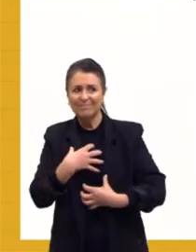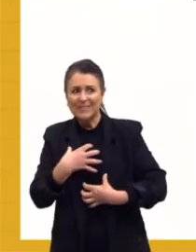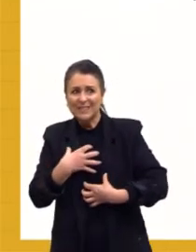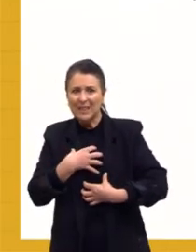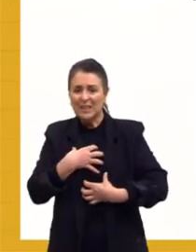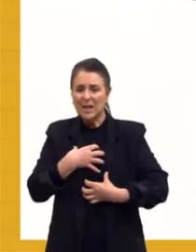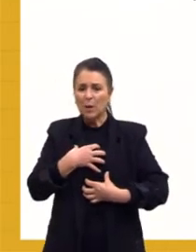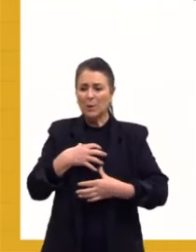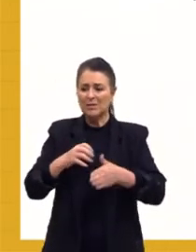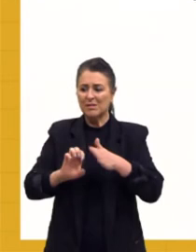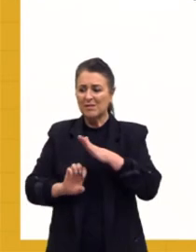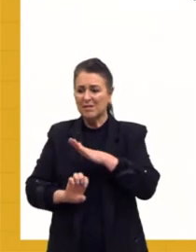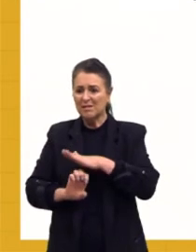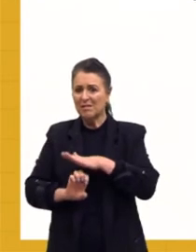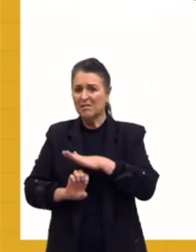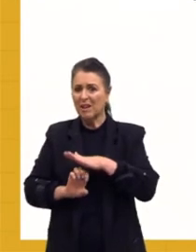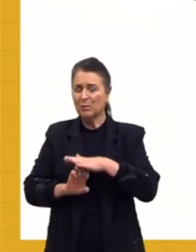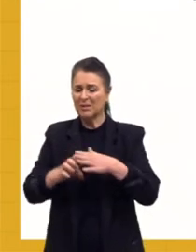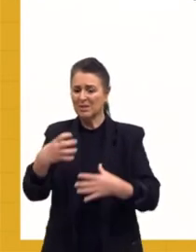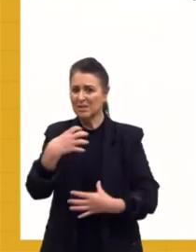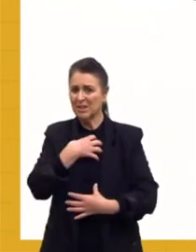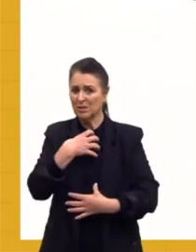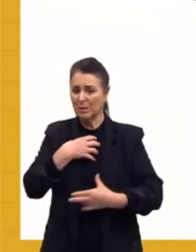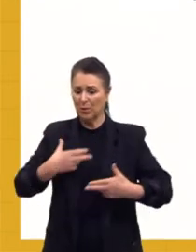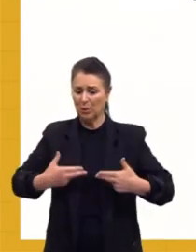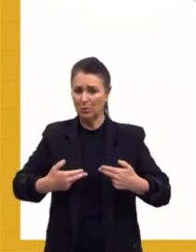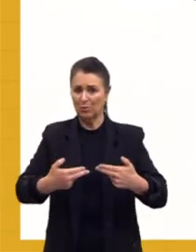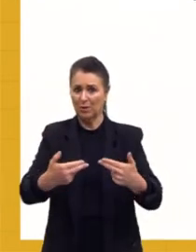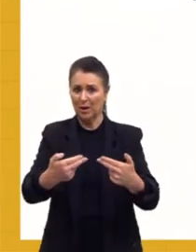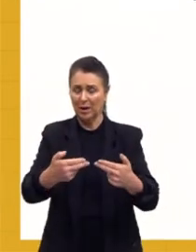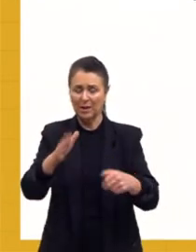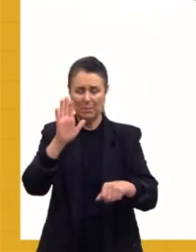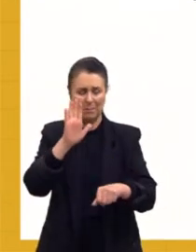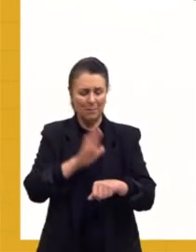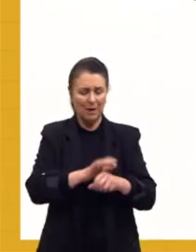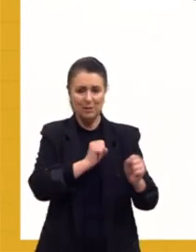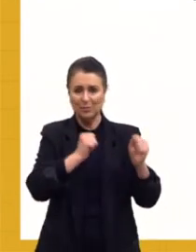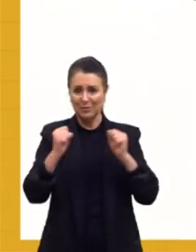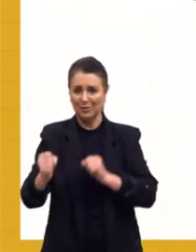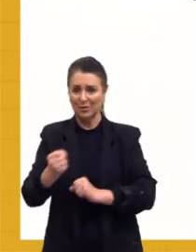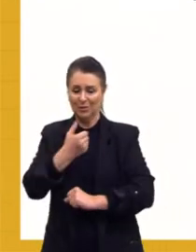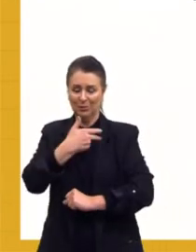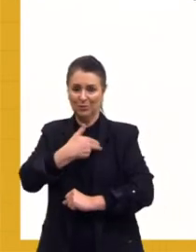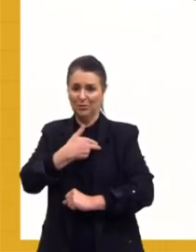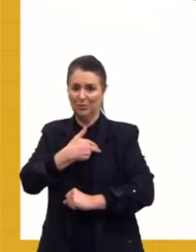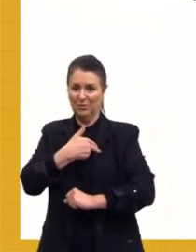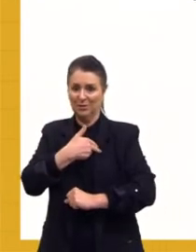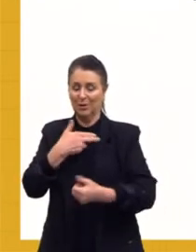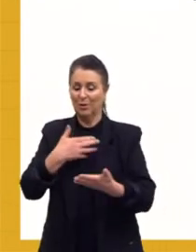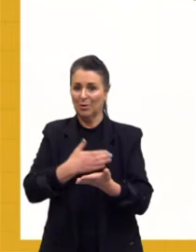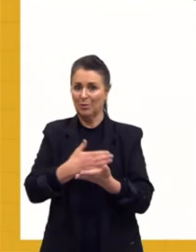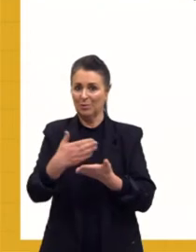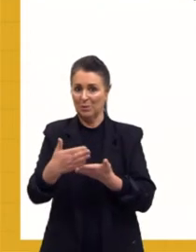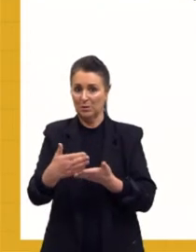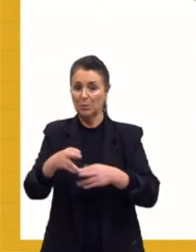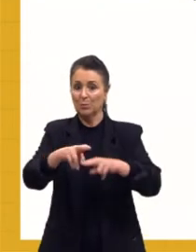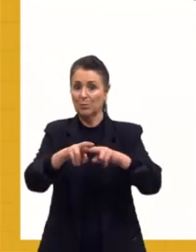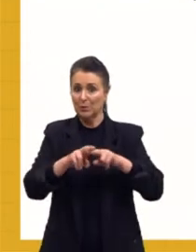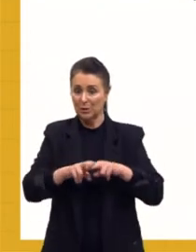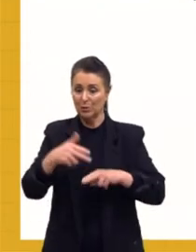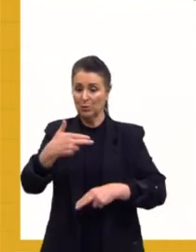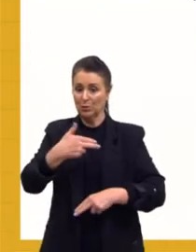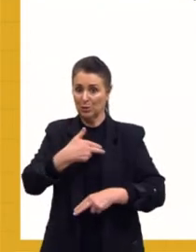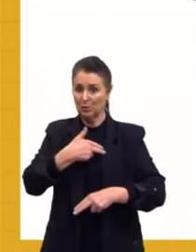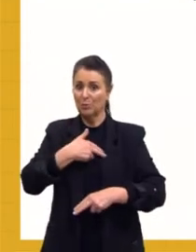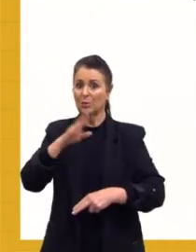Estado, que não é um Estado normal, então, o Estado de Guerra dá ainda mais poderes para o Getúlio Vargas, e ele usa isso para dar um golpe que